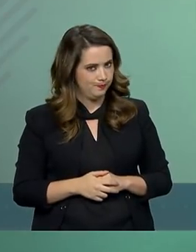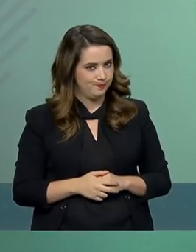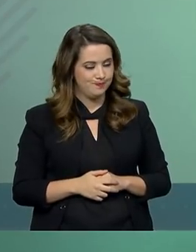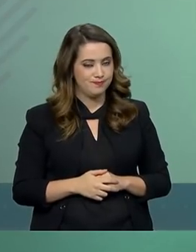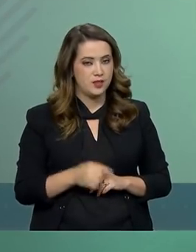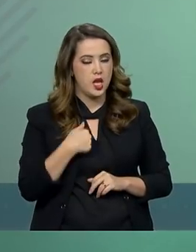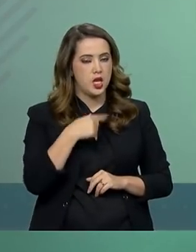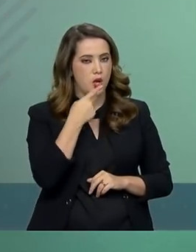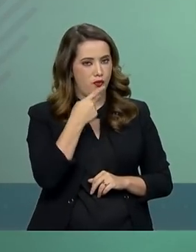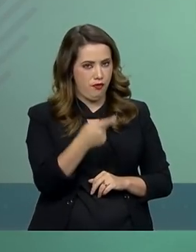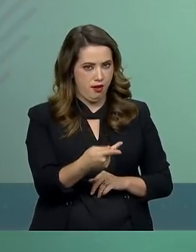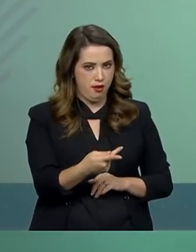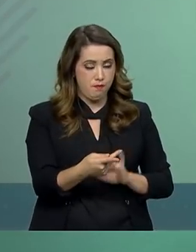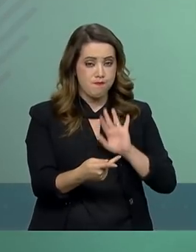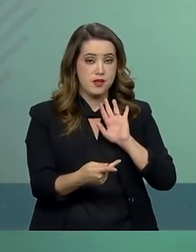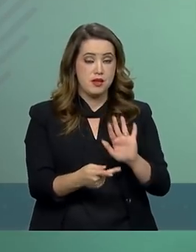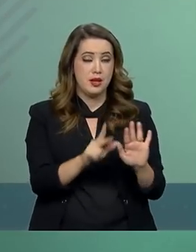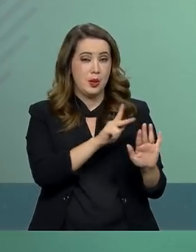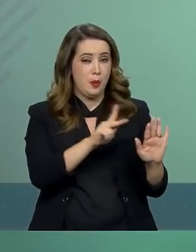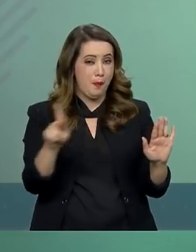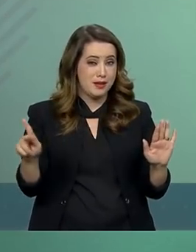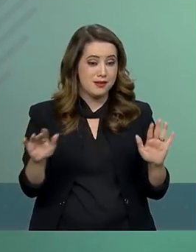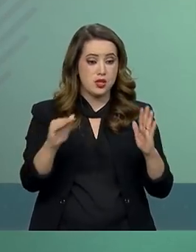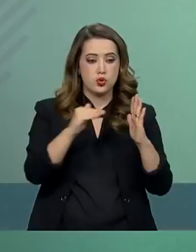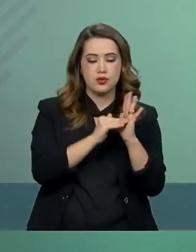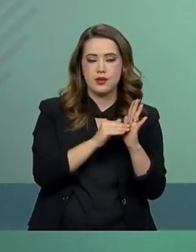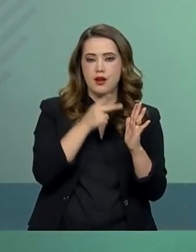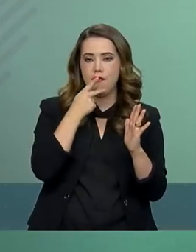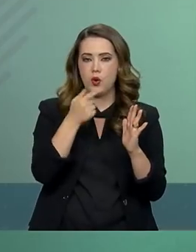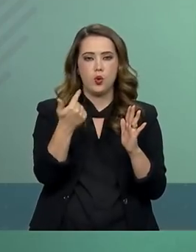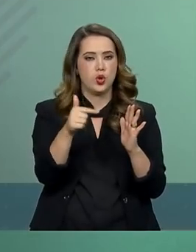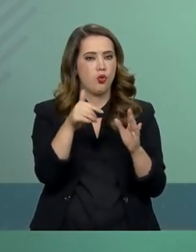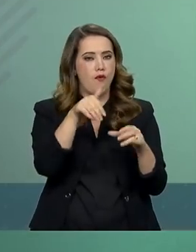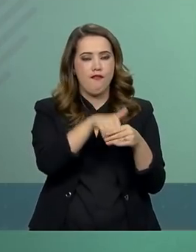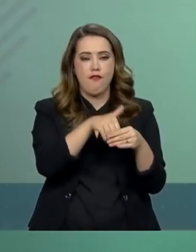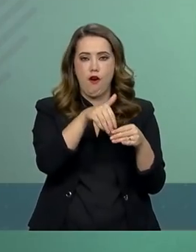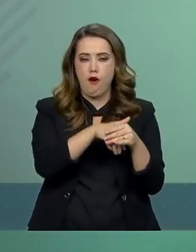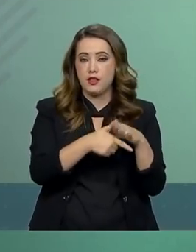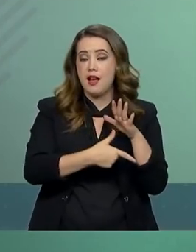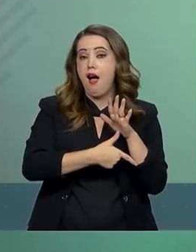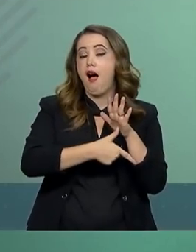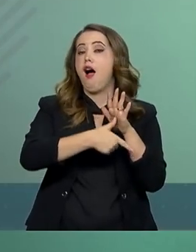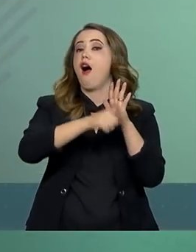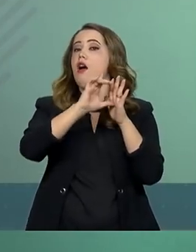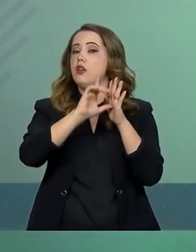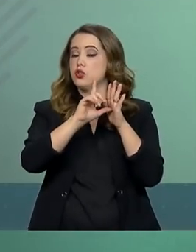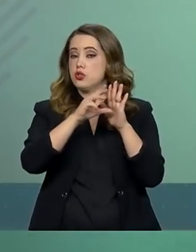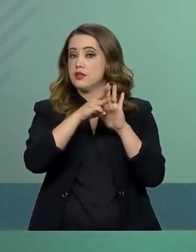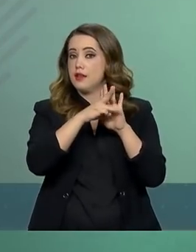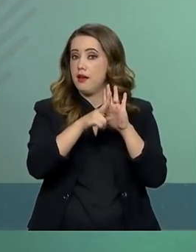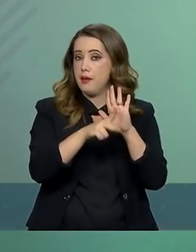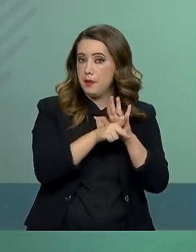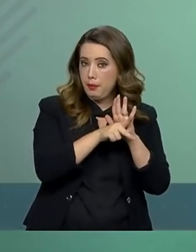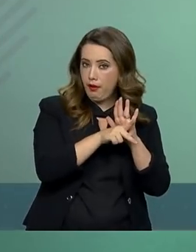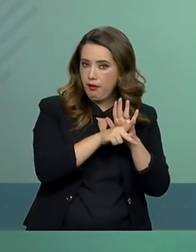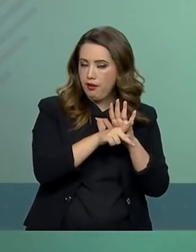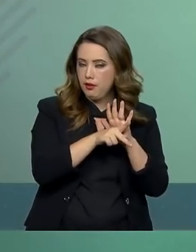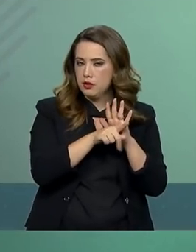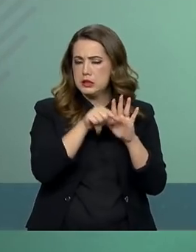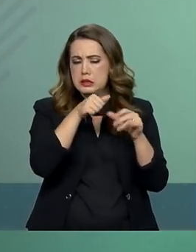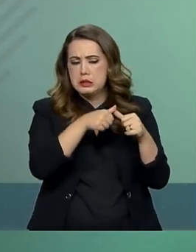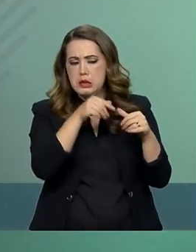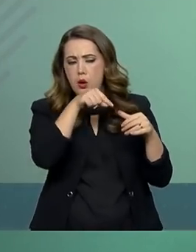Senado já sinalizou que não colocará este assunto na pauta antes da avaliação das medidas provisórias